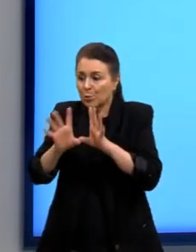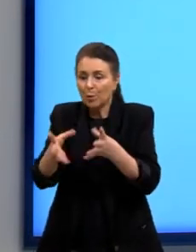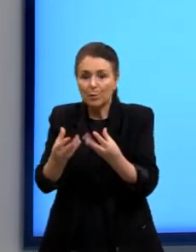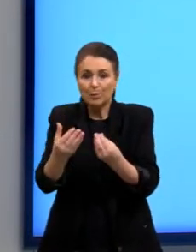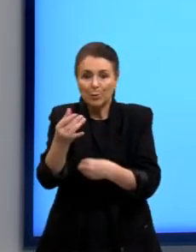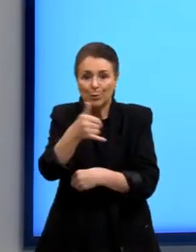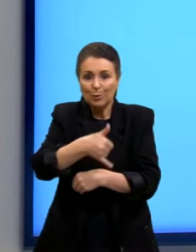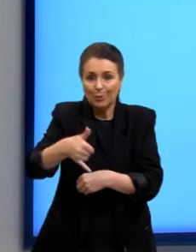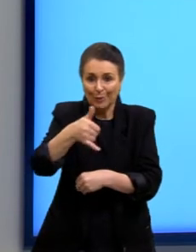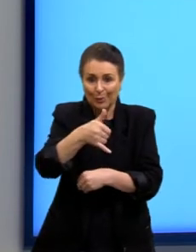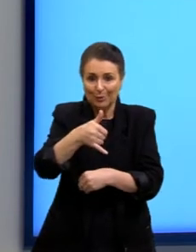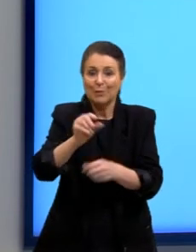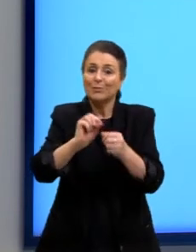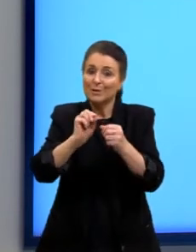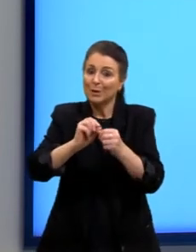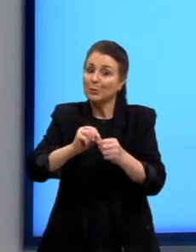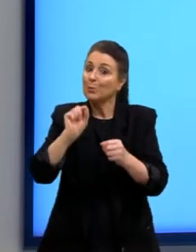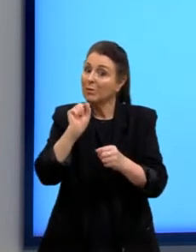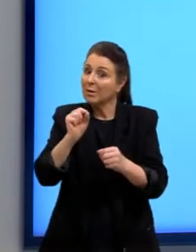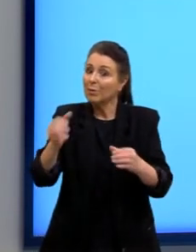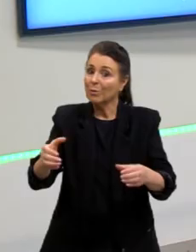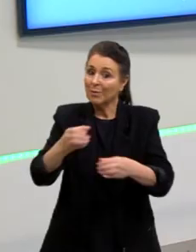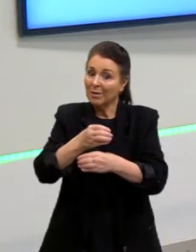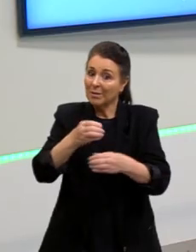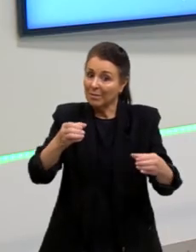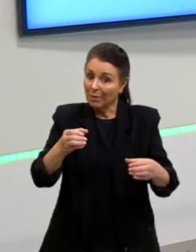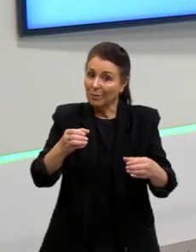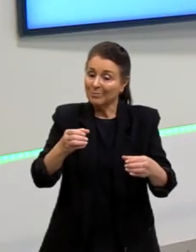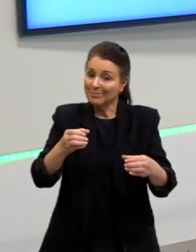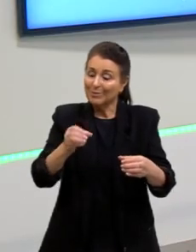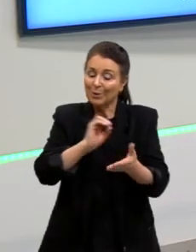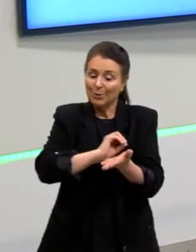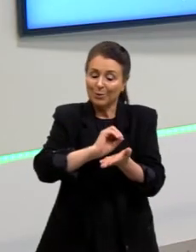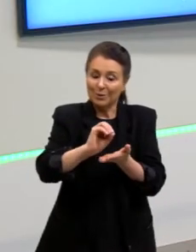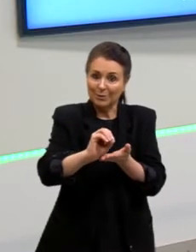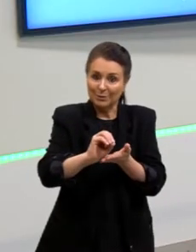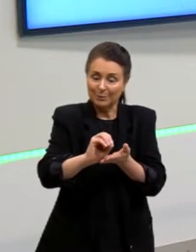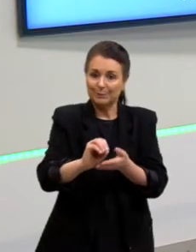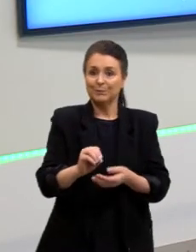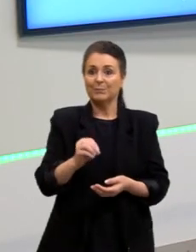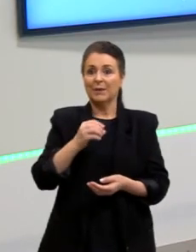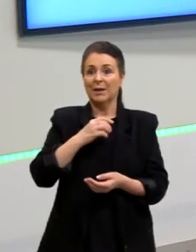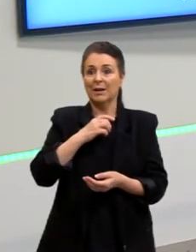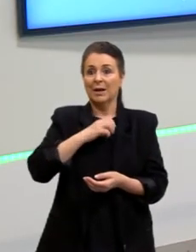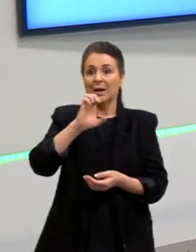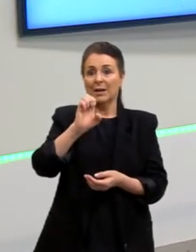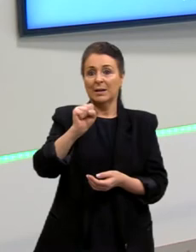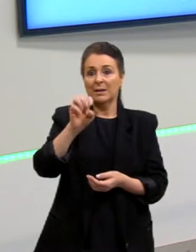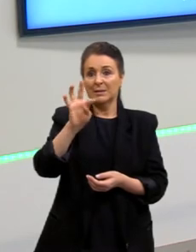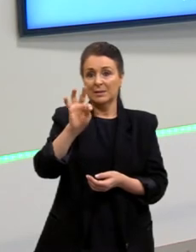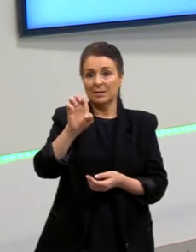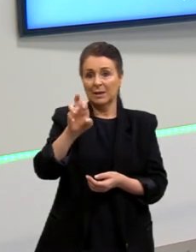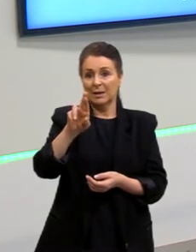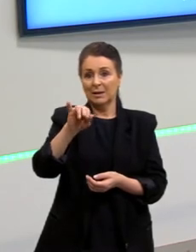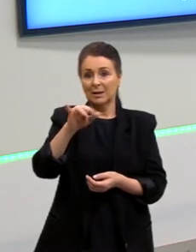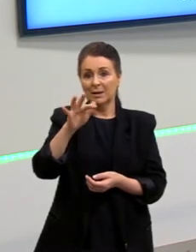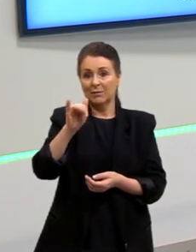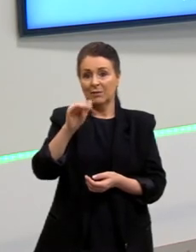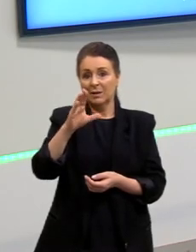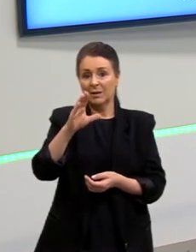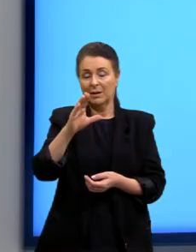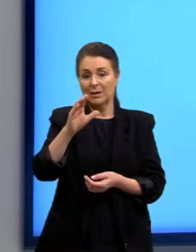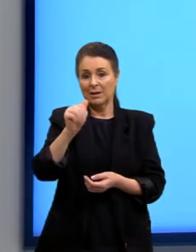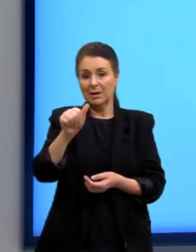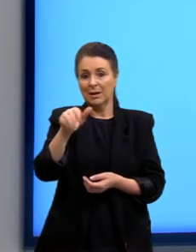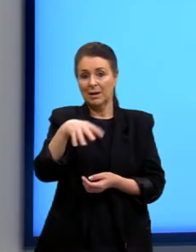reação orgânica. Claro que é uma das alternativas. Já a esterificação, que é outra reação, são